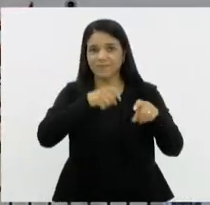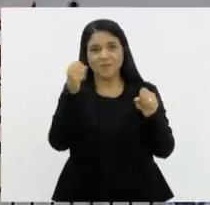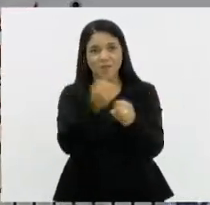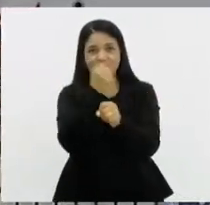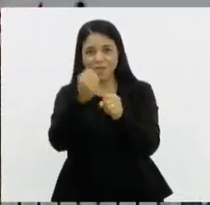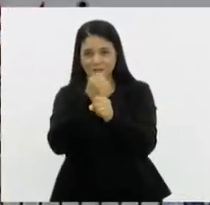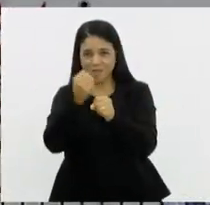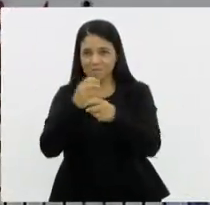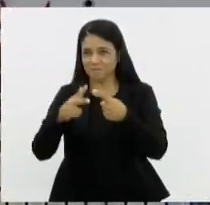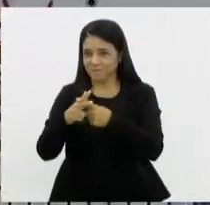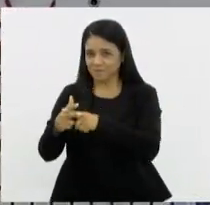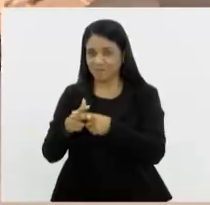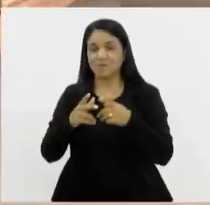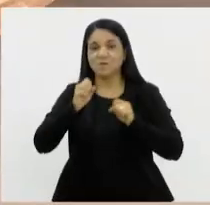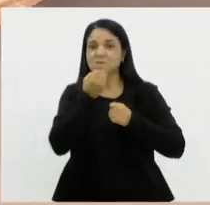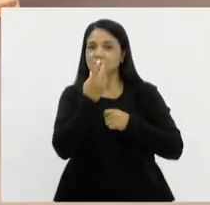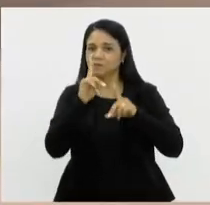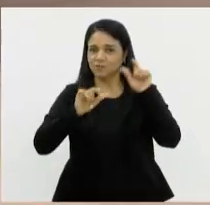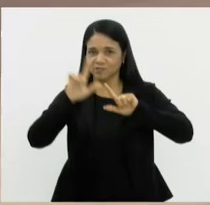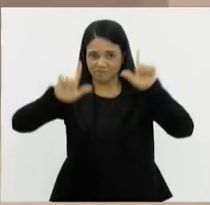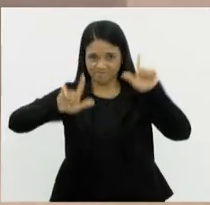Bom Dia Alerj começa agora.